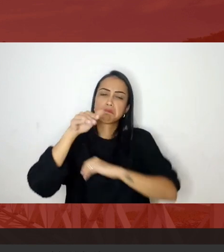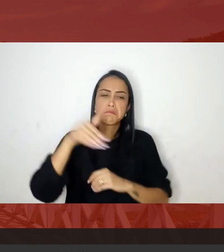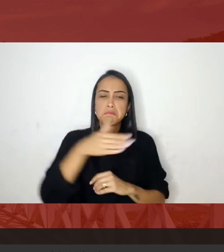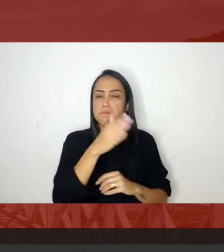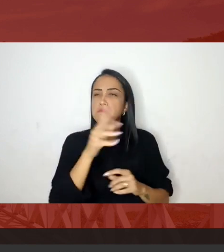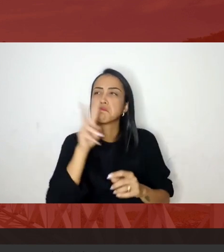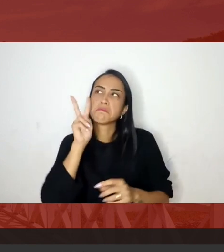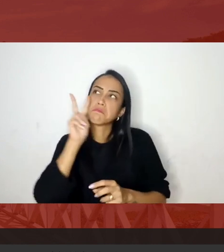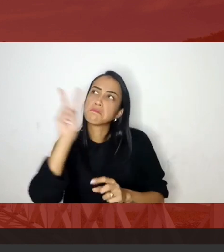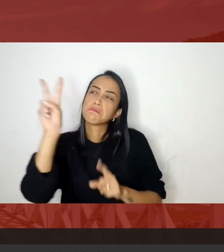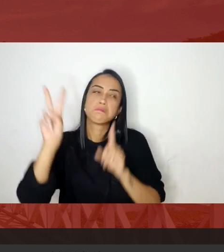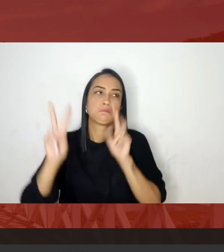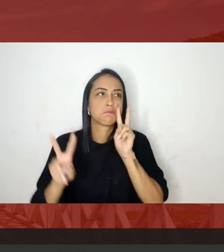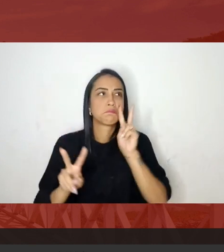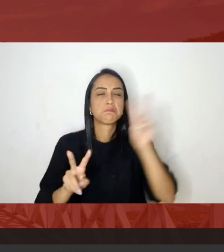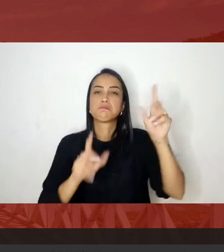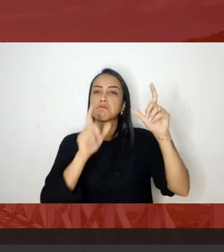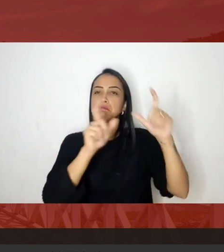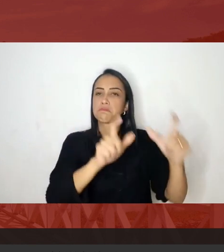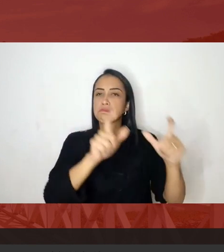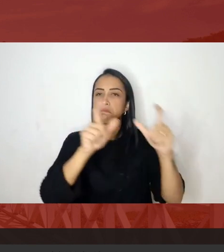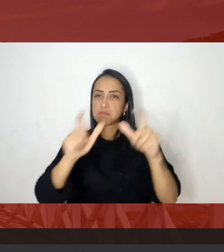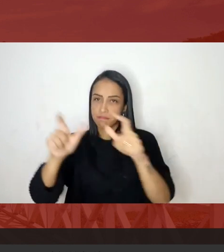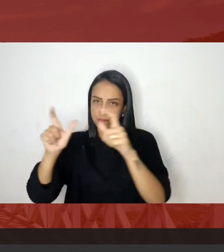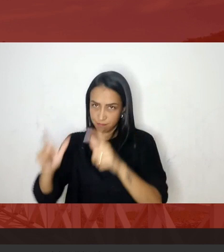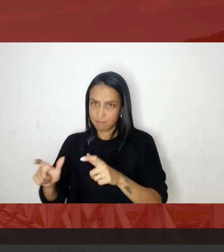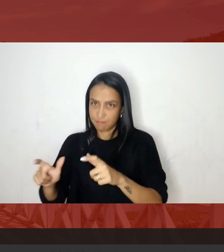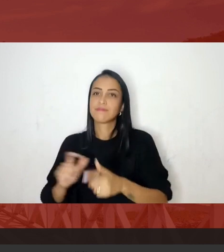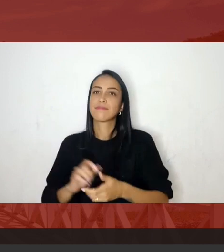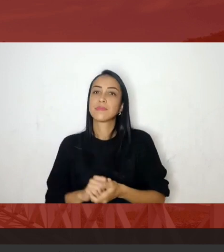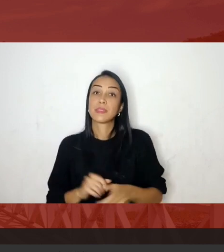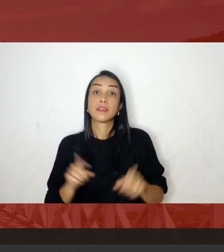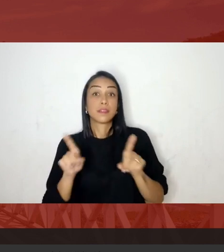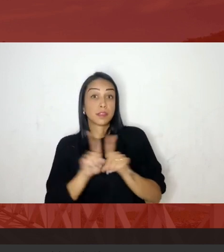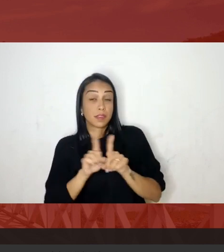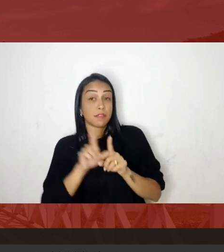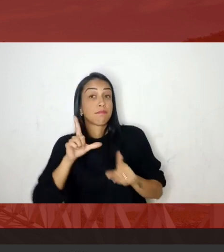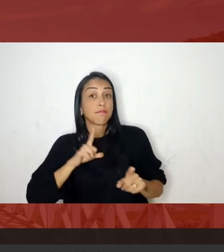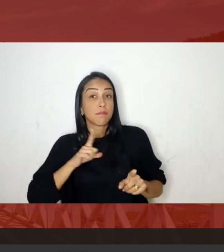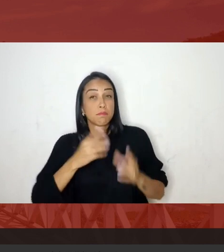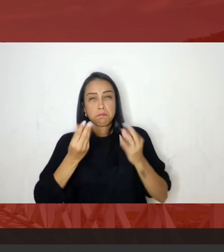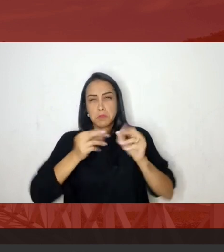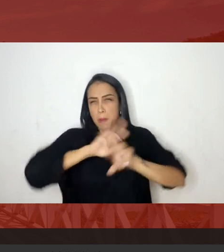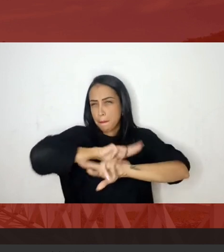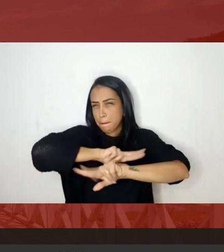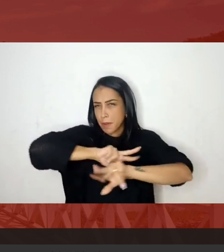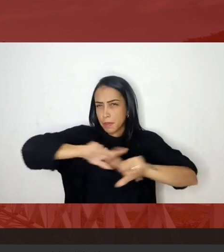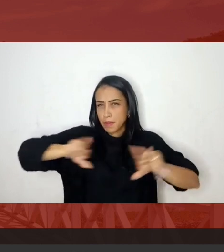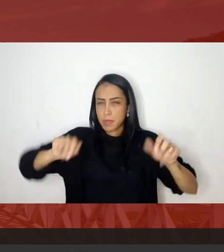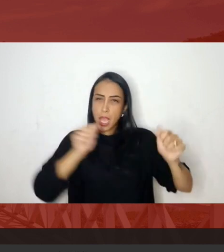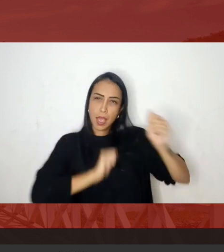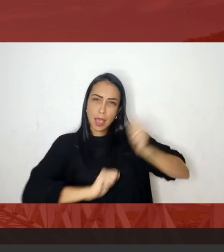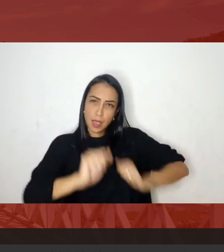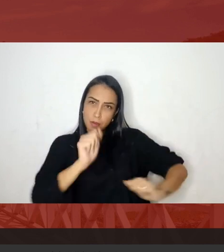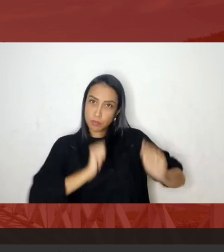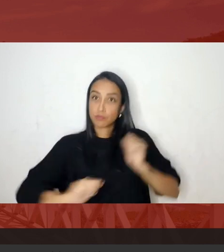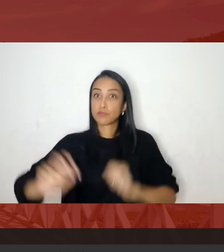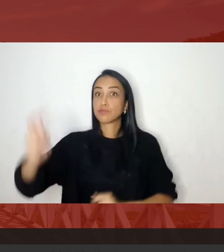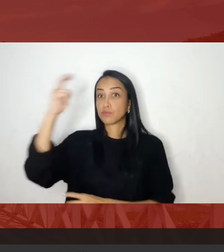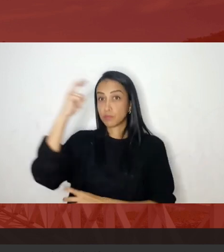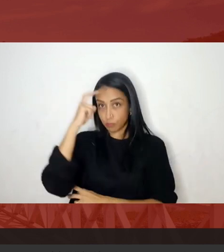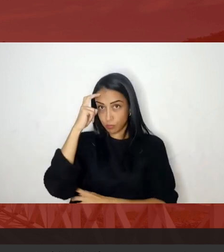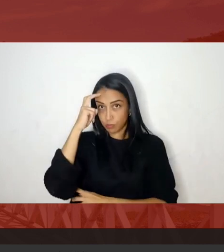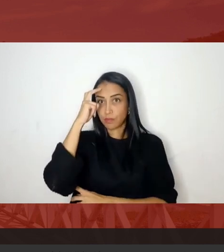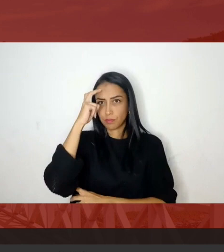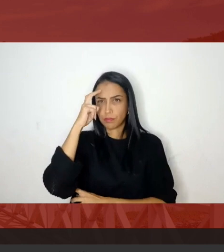esse mosaico artístico artístico cultural que compõe a cidade de